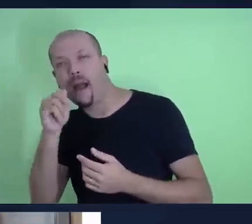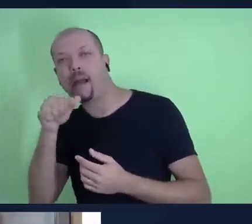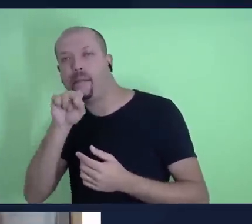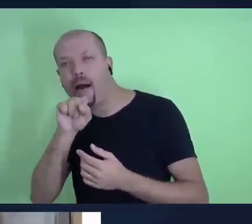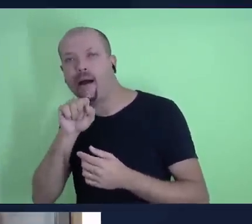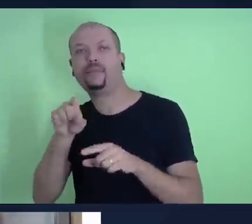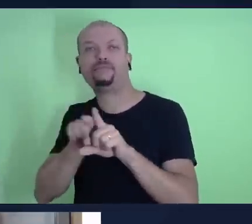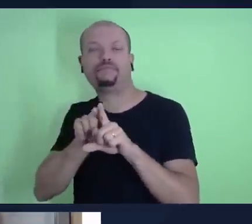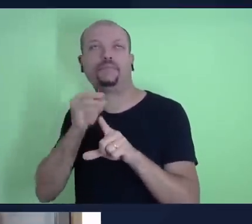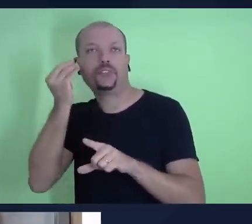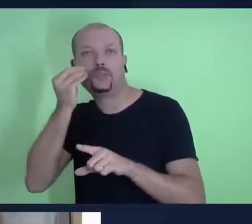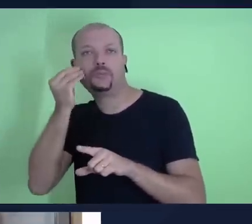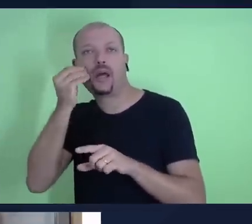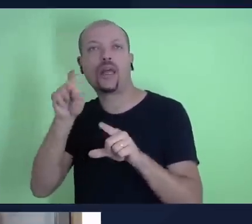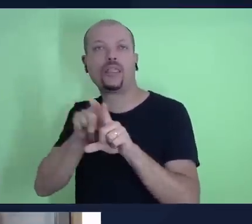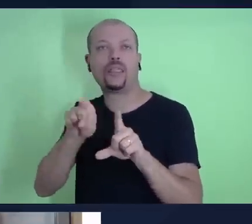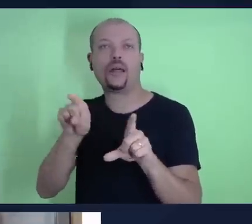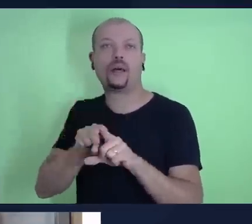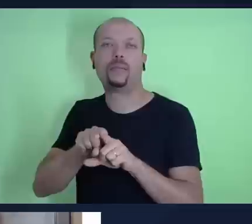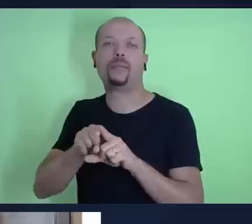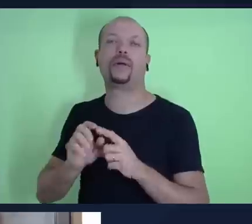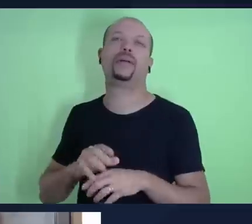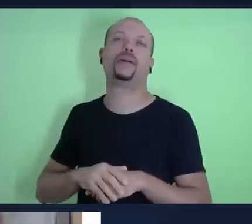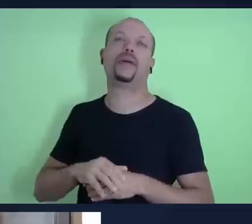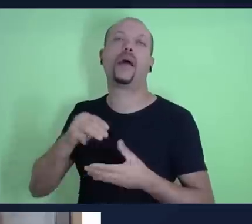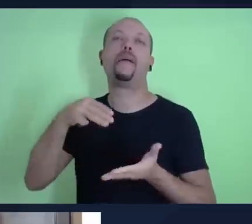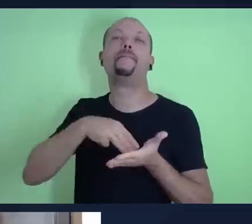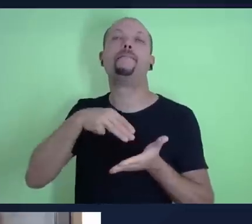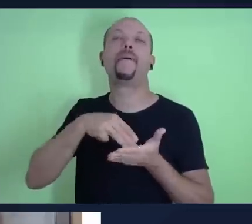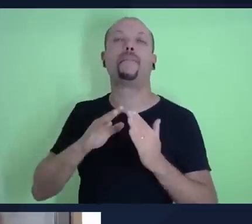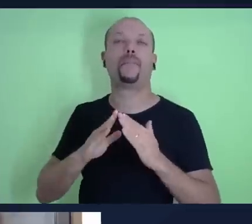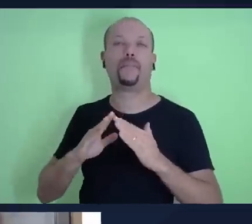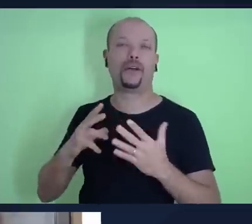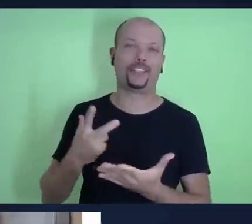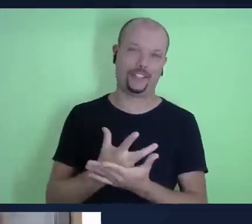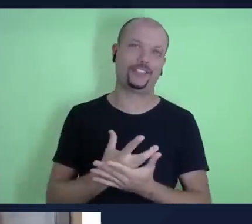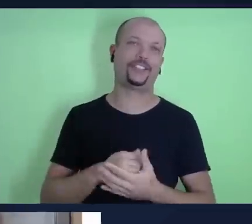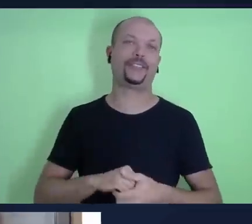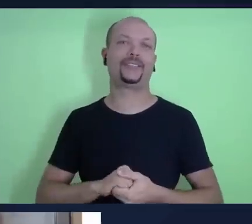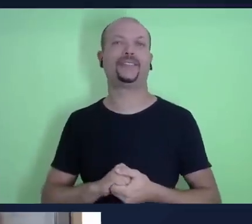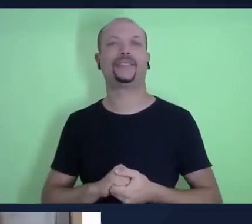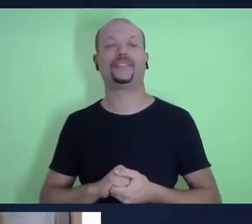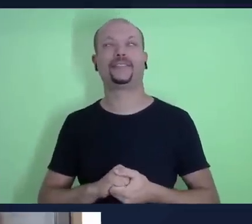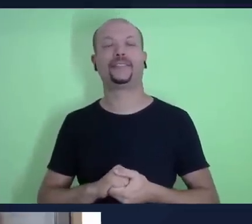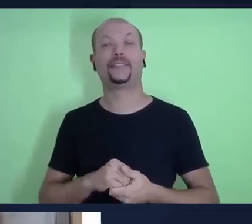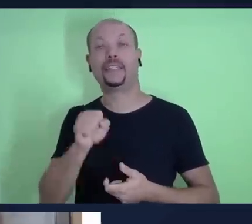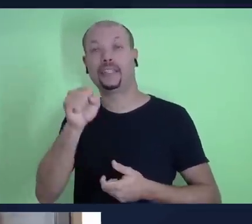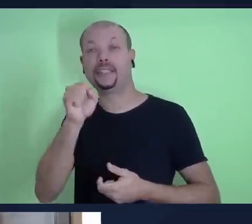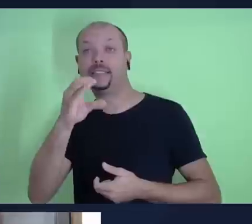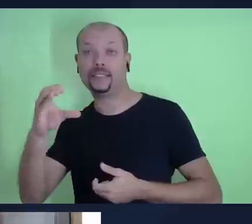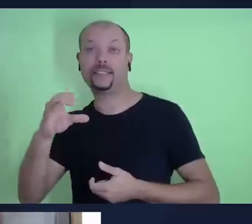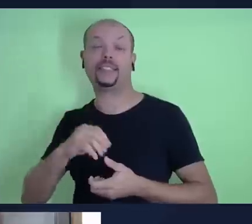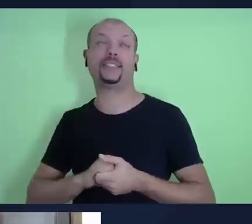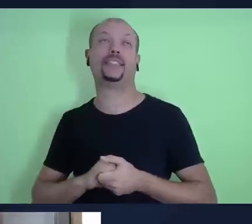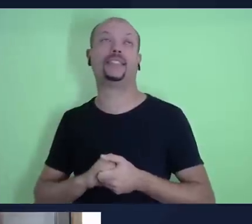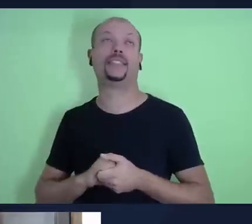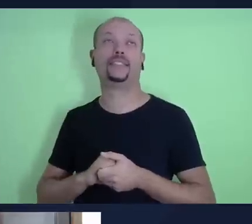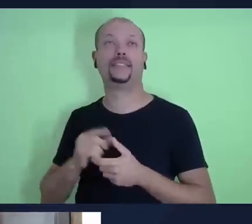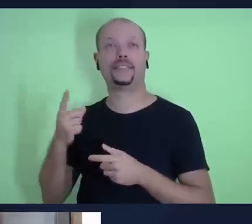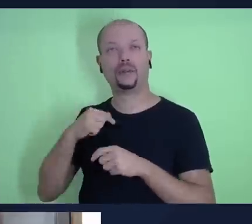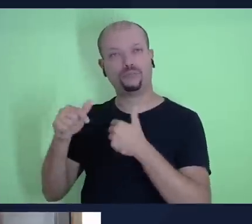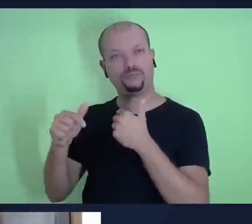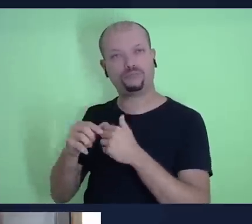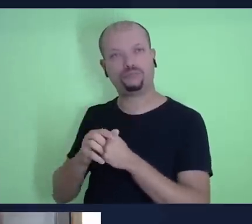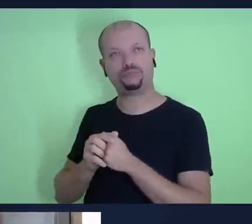minha experiência de membro da igreja nesses anos todos. Em Santa Catarina, eu fiz a minha graduação em